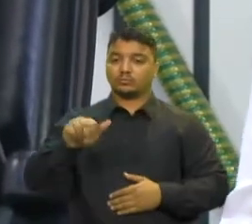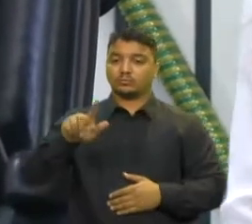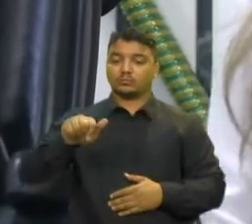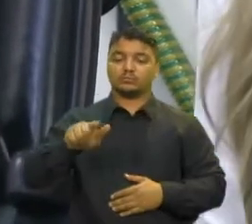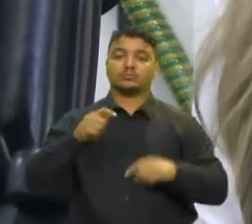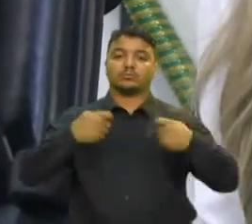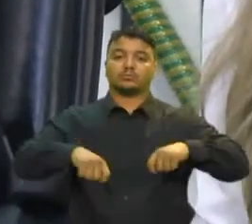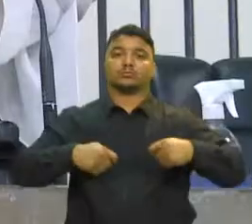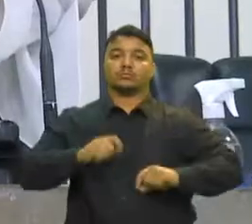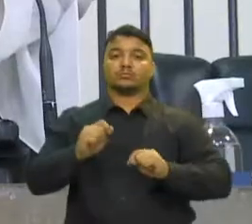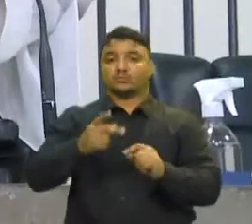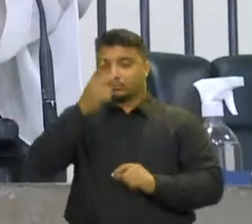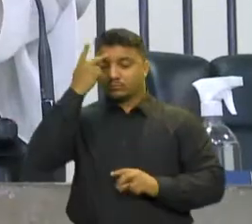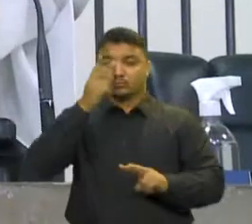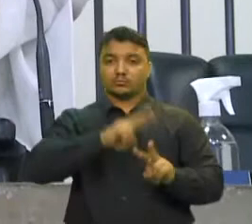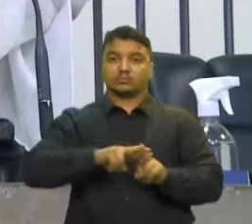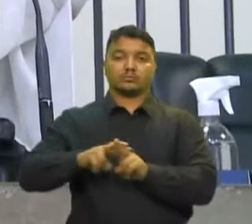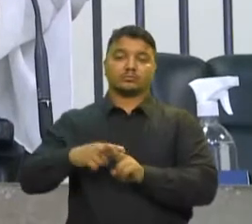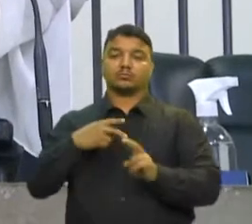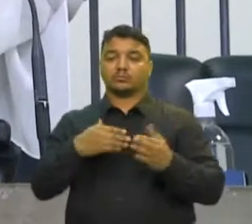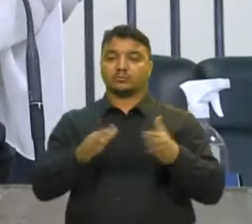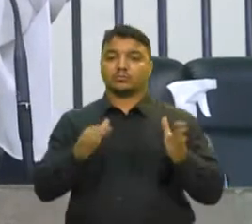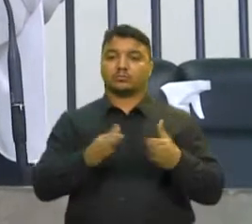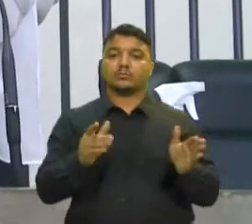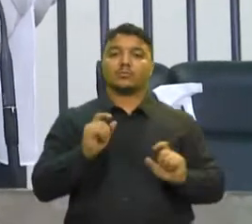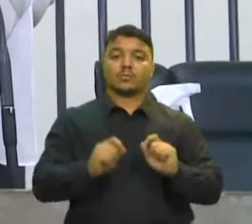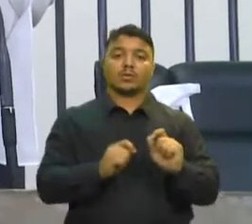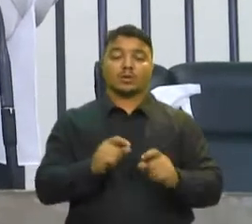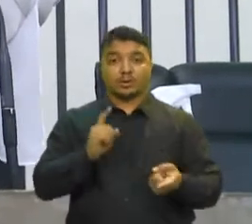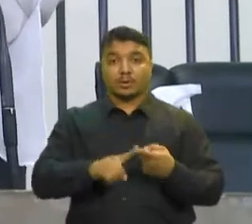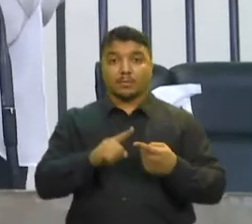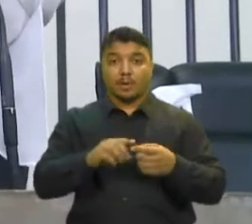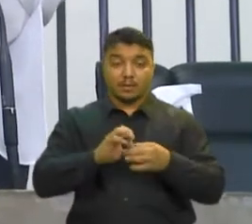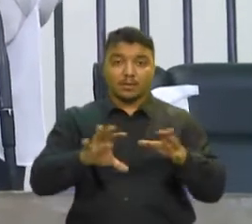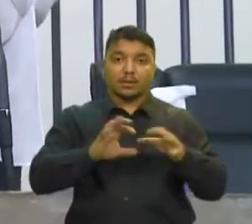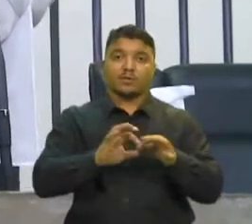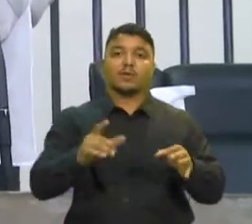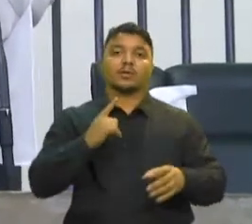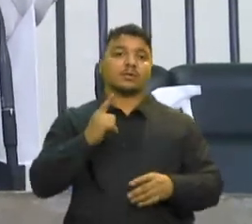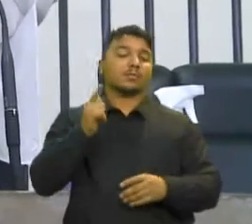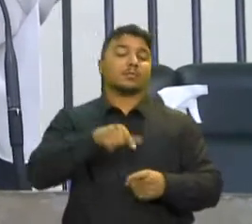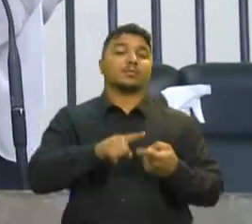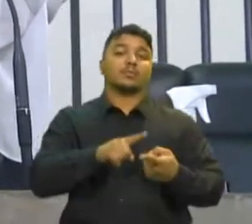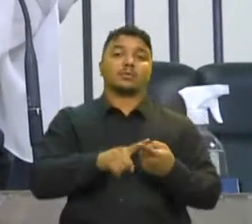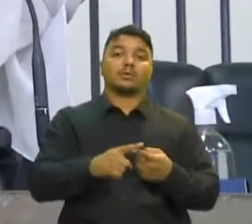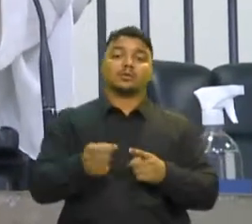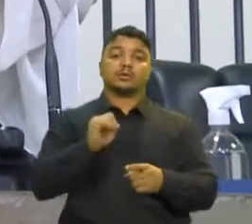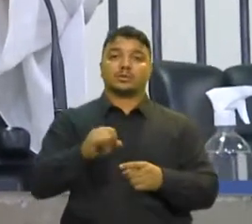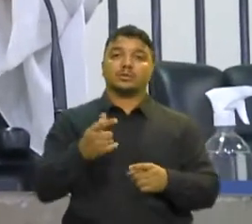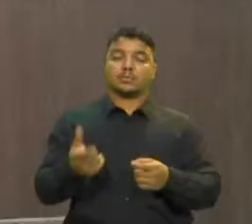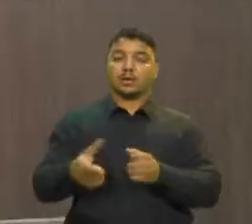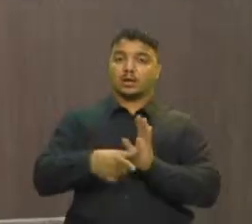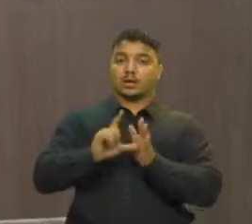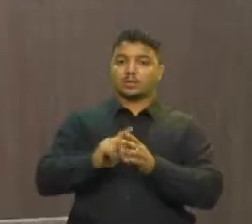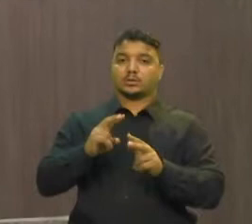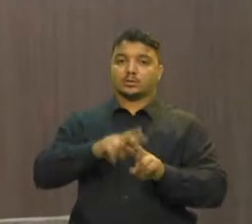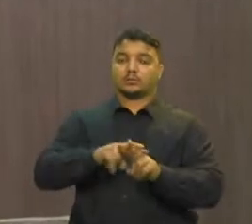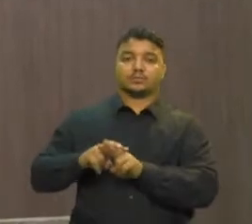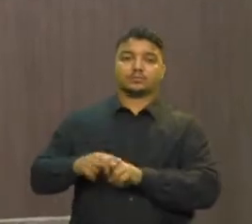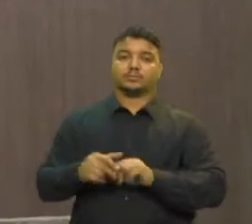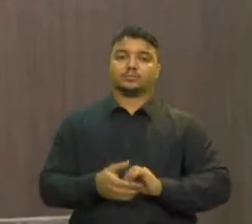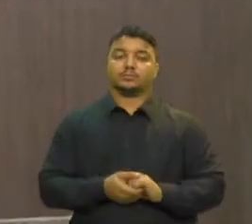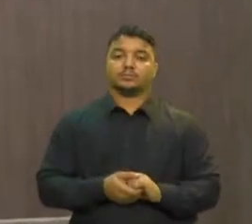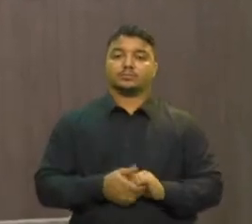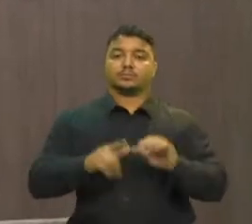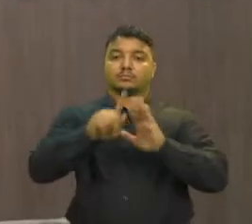para presos do regime semiaberto aberto em livramento condicional e egressos do sistema prisional Outro PL